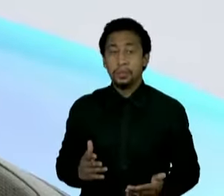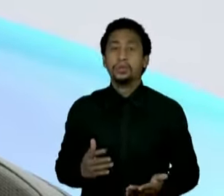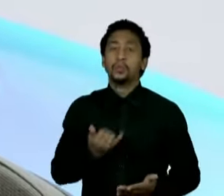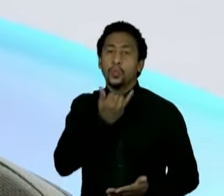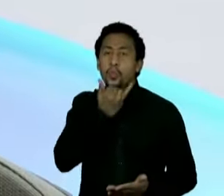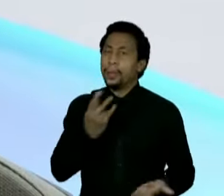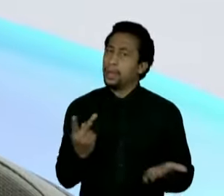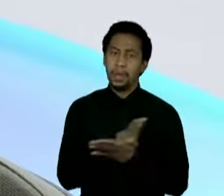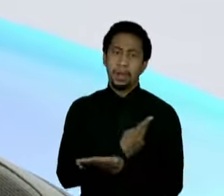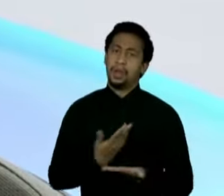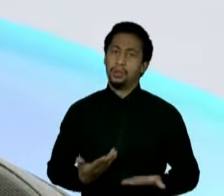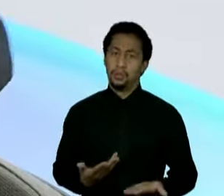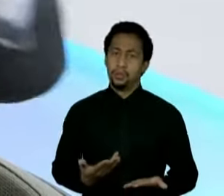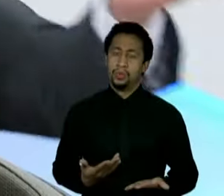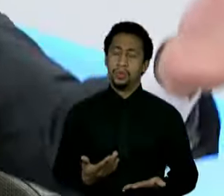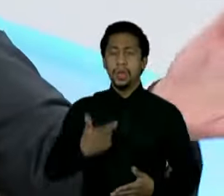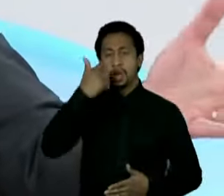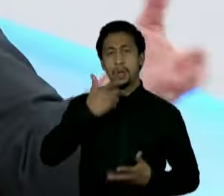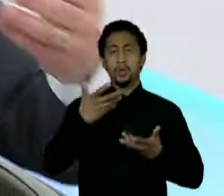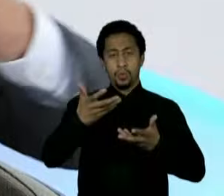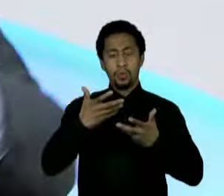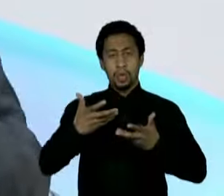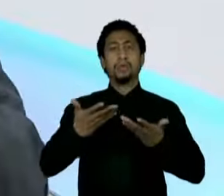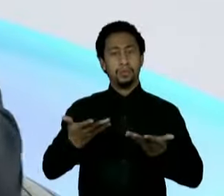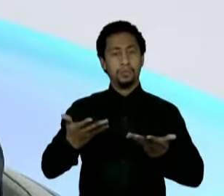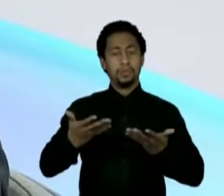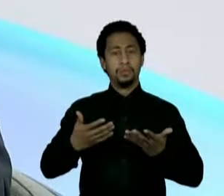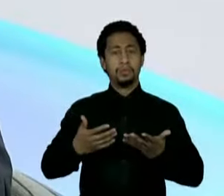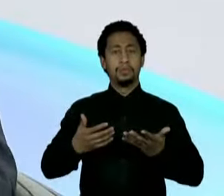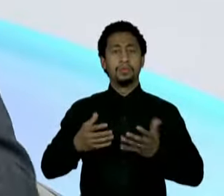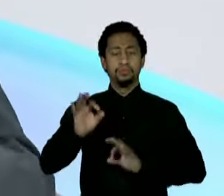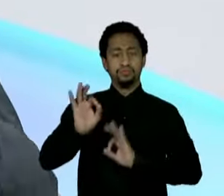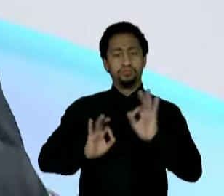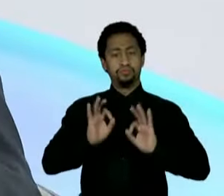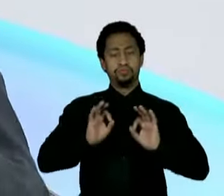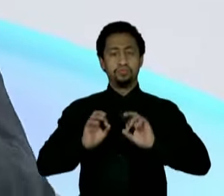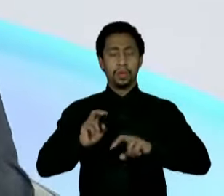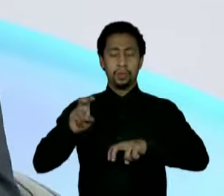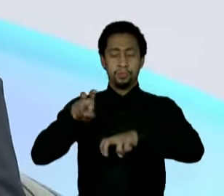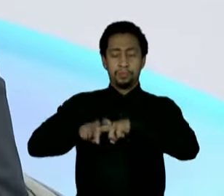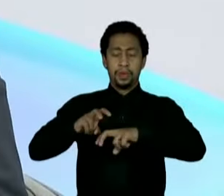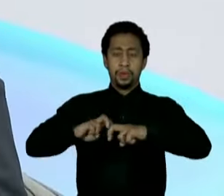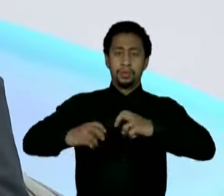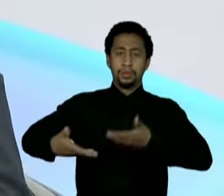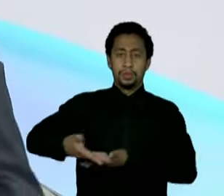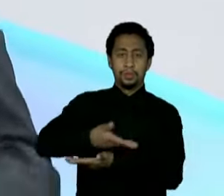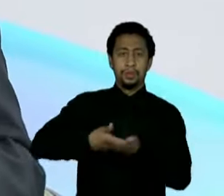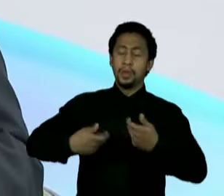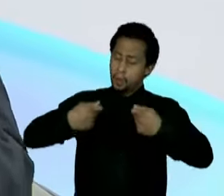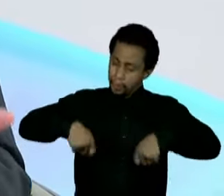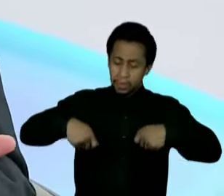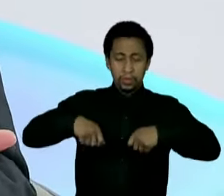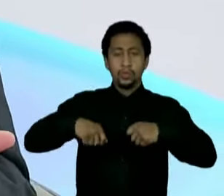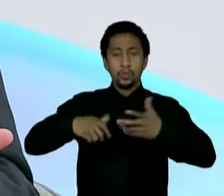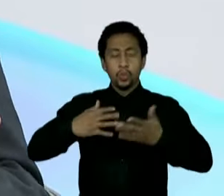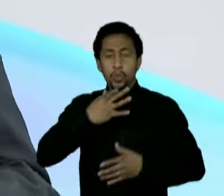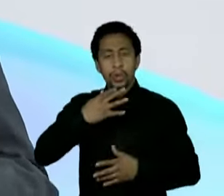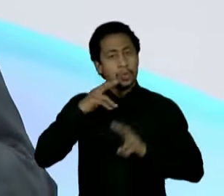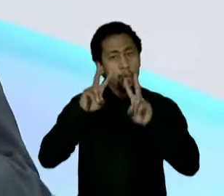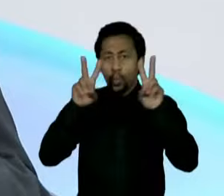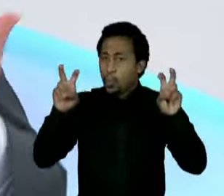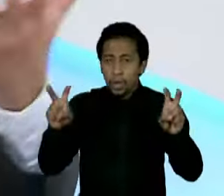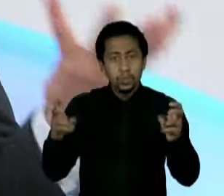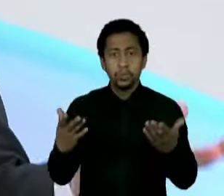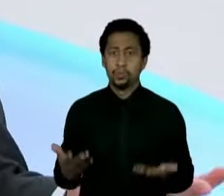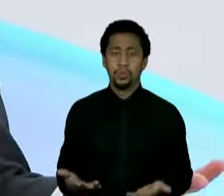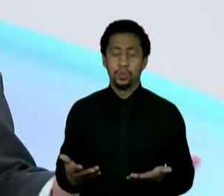a ser a principal jornalista de um Roda Viva, eu vou me preparar para aquele assunto. Se eu me proponho a ser governador de São Paulo, eu tenho que me preparar para um assunto. Não